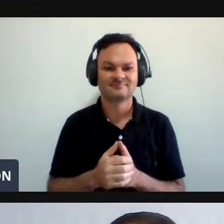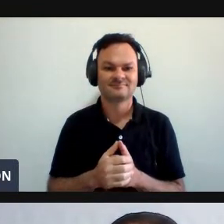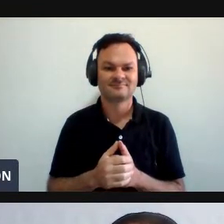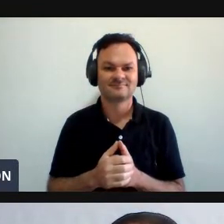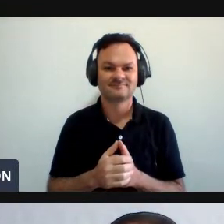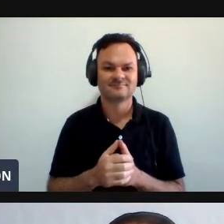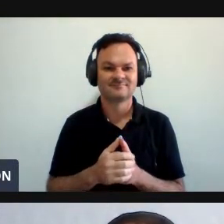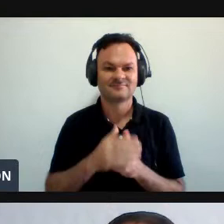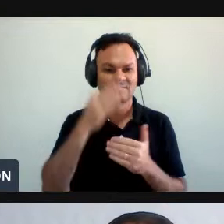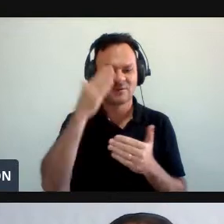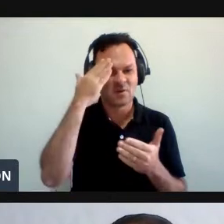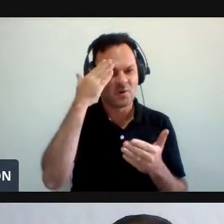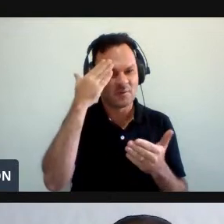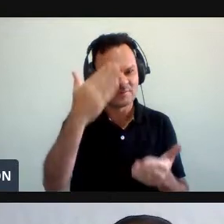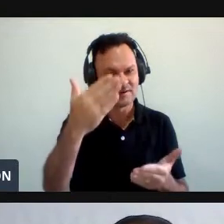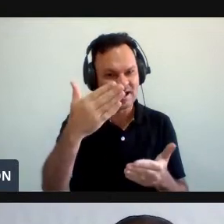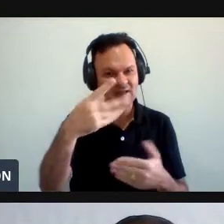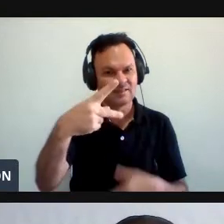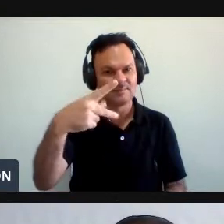Obrigada, Paloma